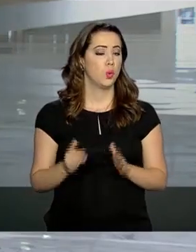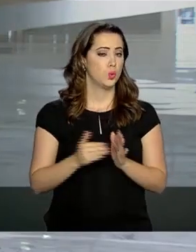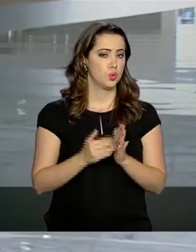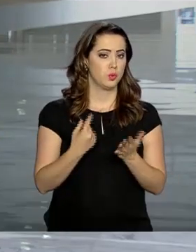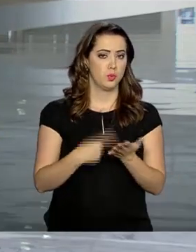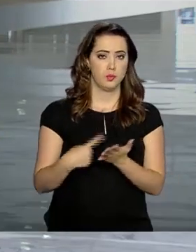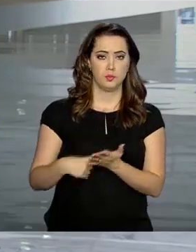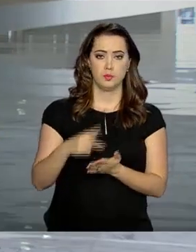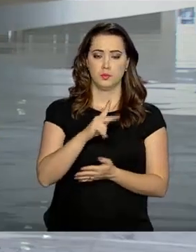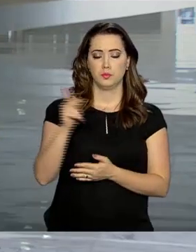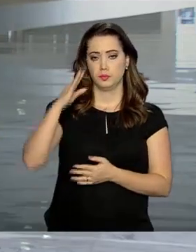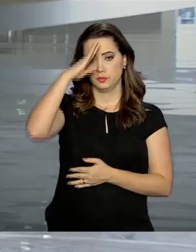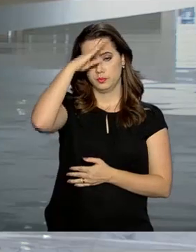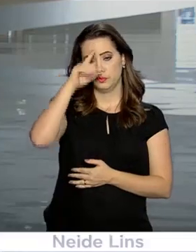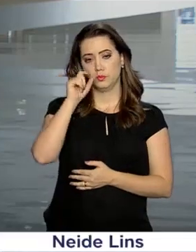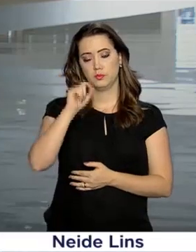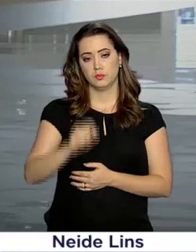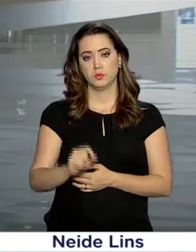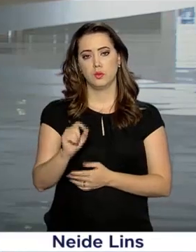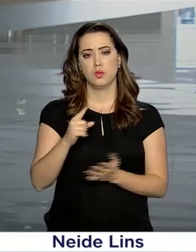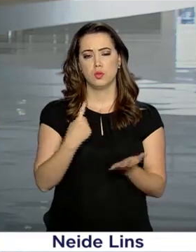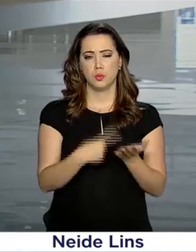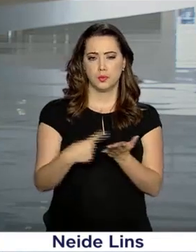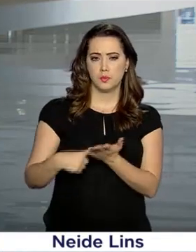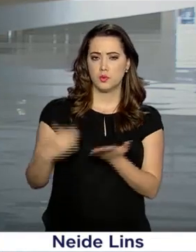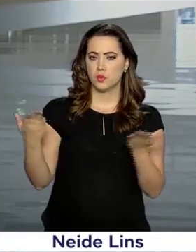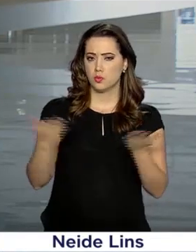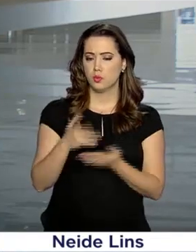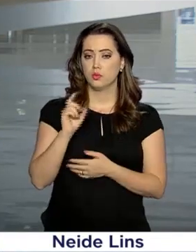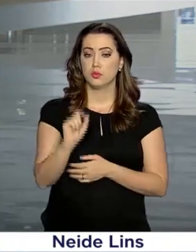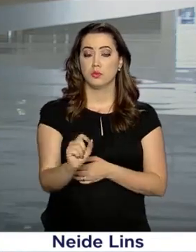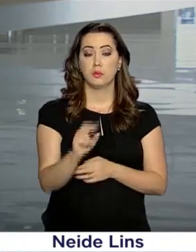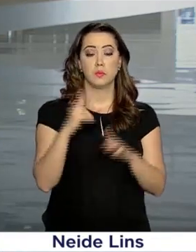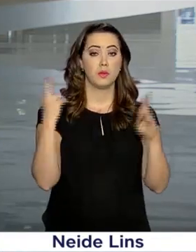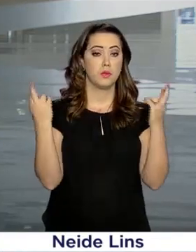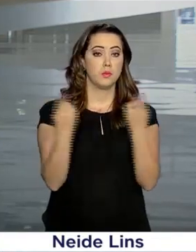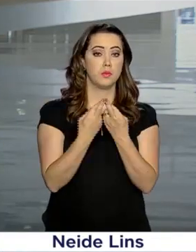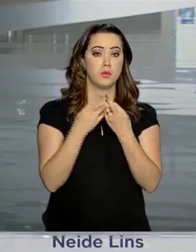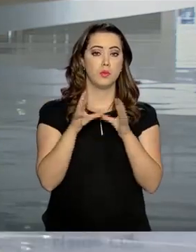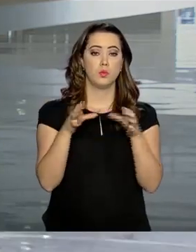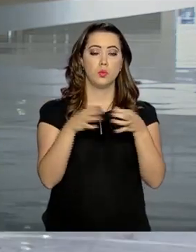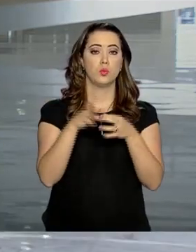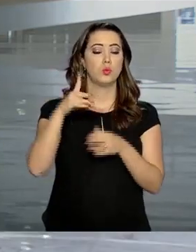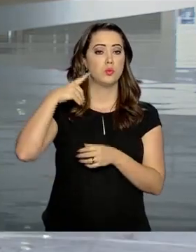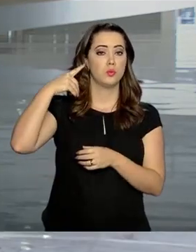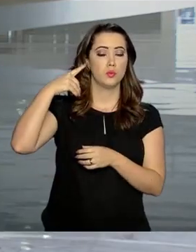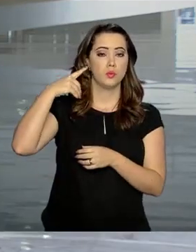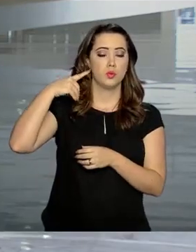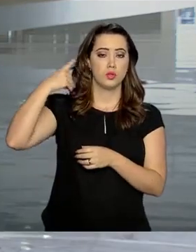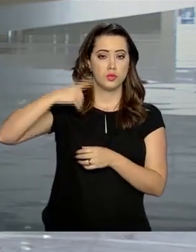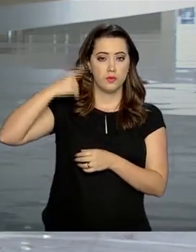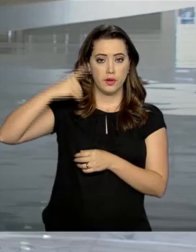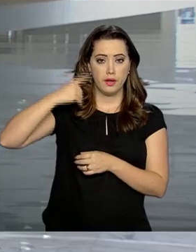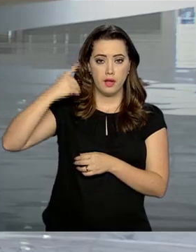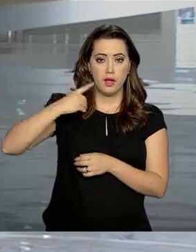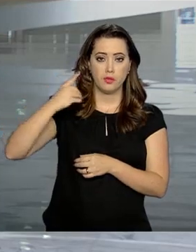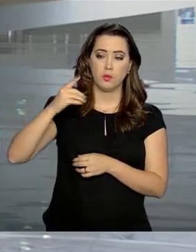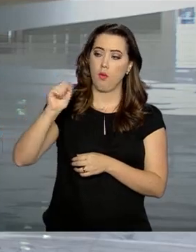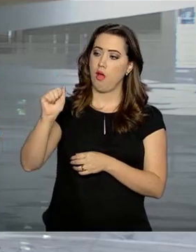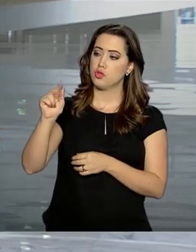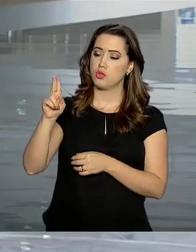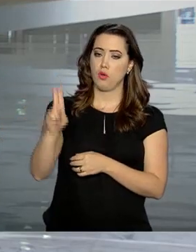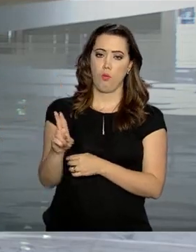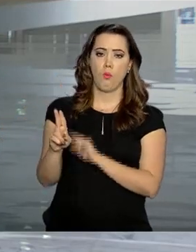compromisso do presidente Jair Bolsonaro, de acordo com a agenda dele, foi uma reunião com o advogado-geral da União, André